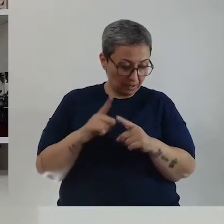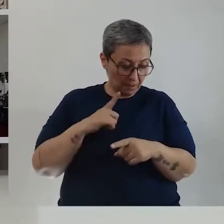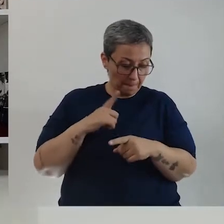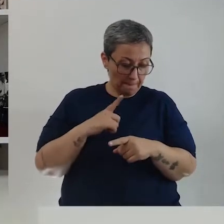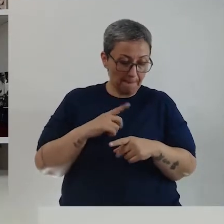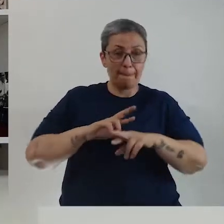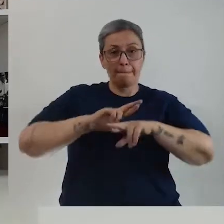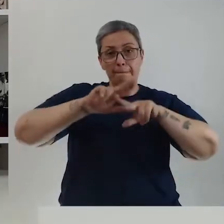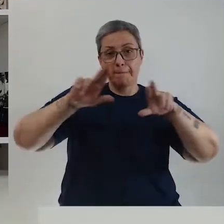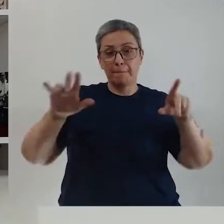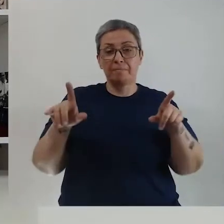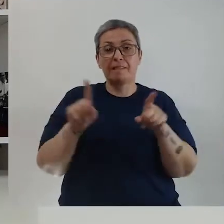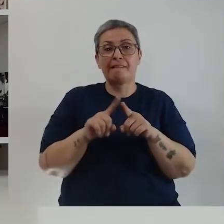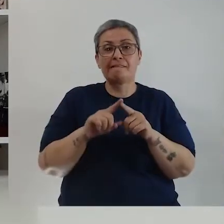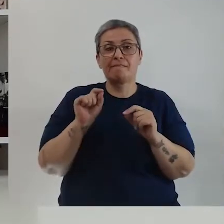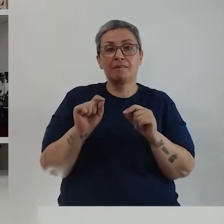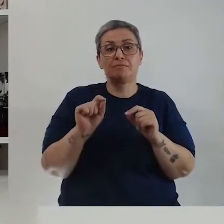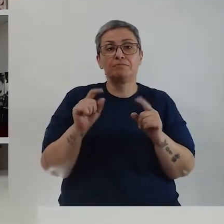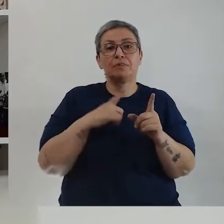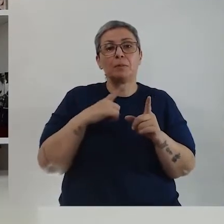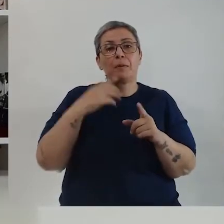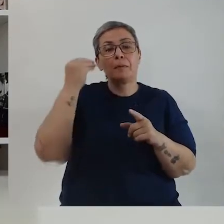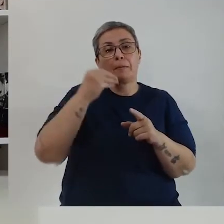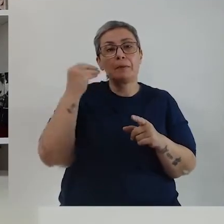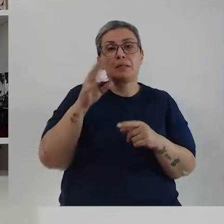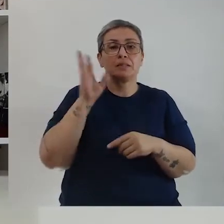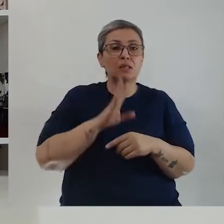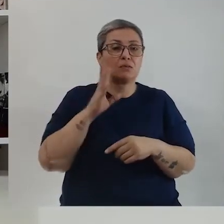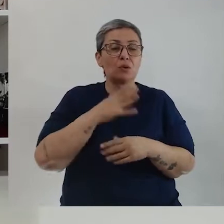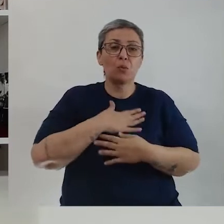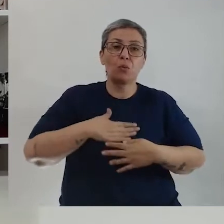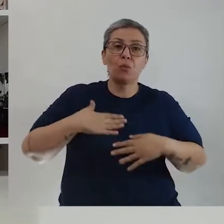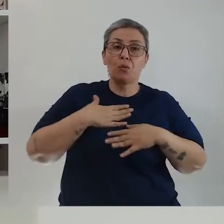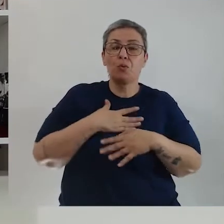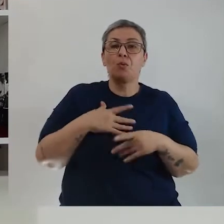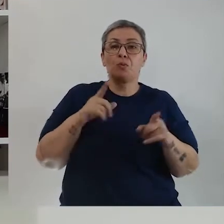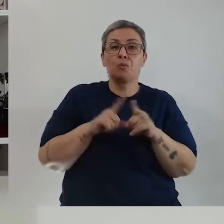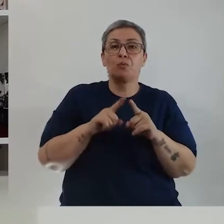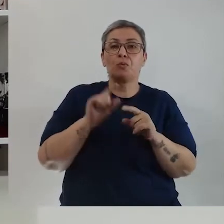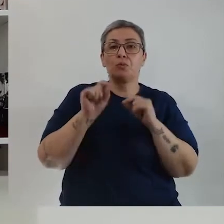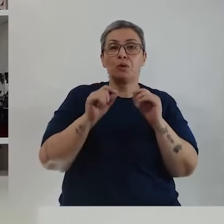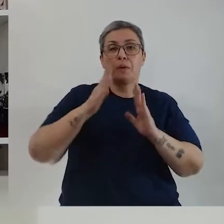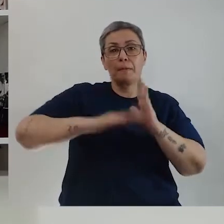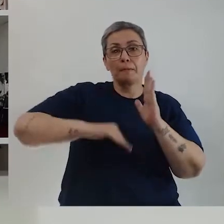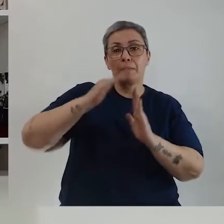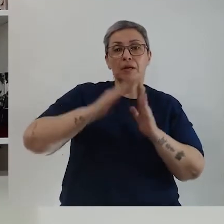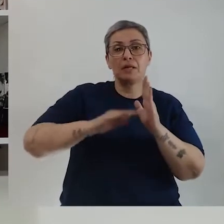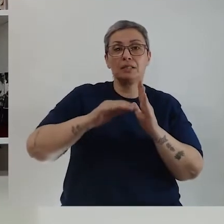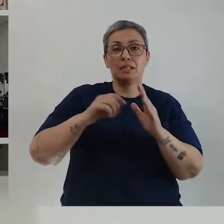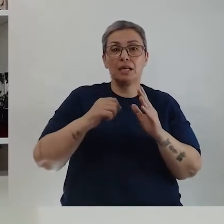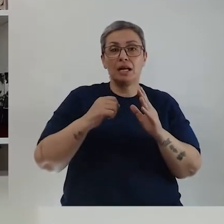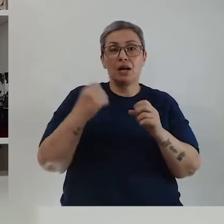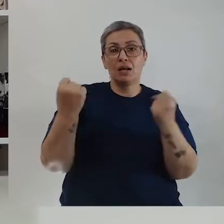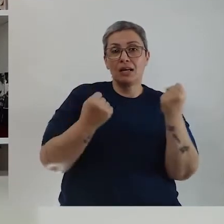Deve ter muitas, né? Olha, uma experiência bacana que eu gostei foi de pintar